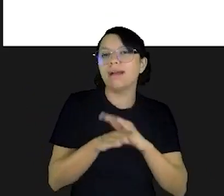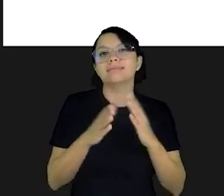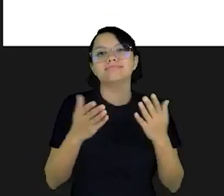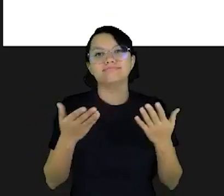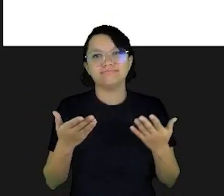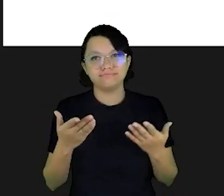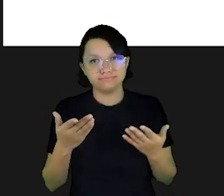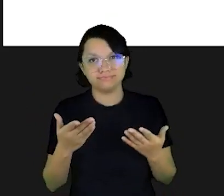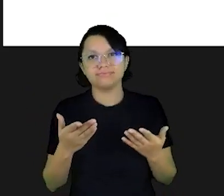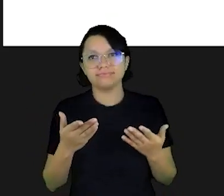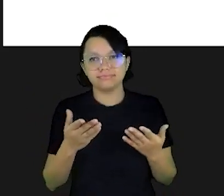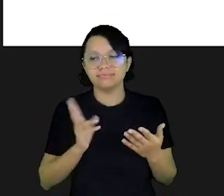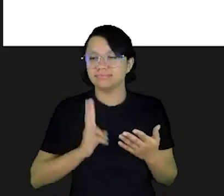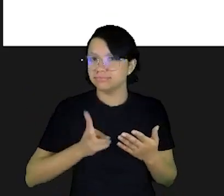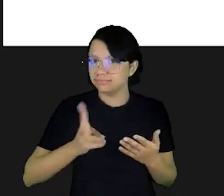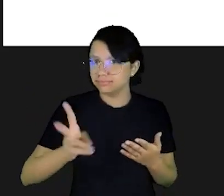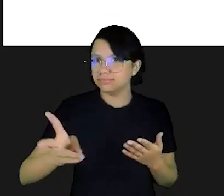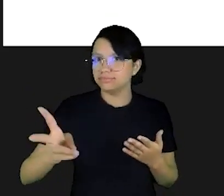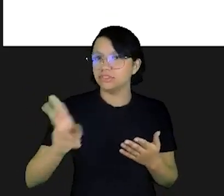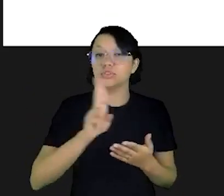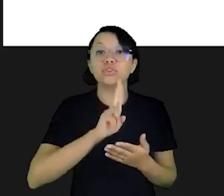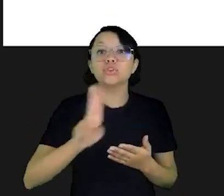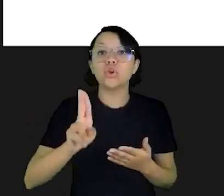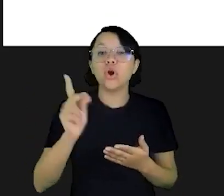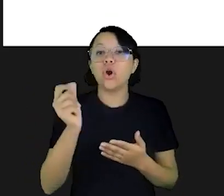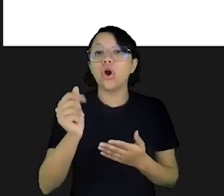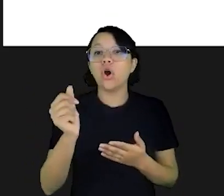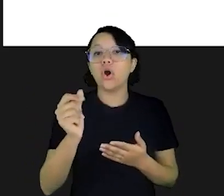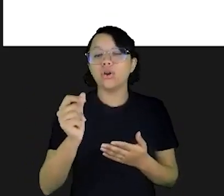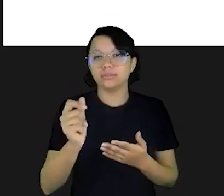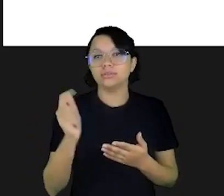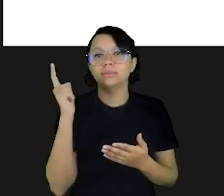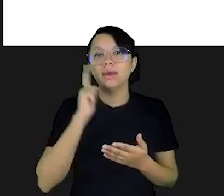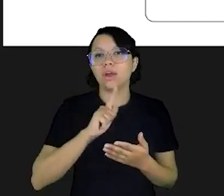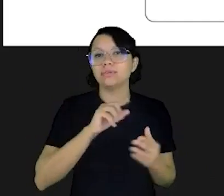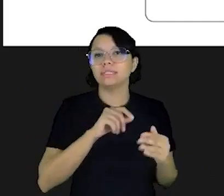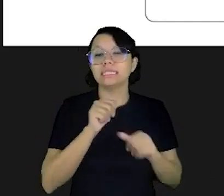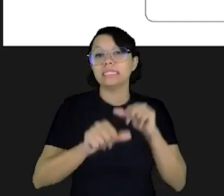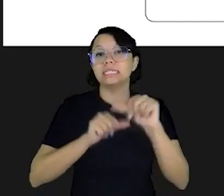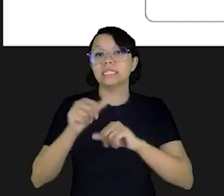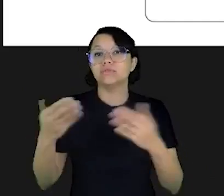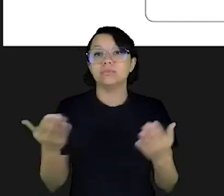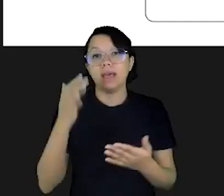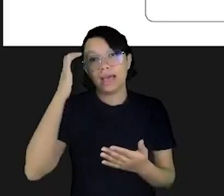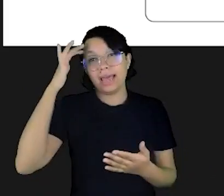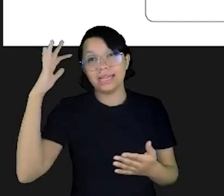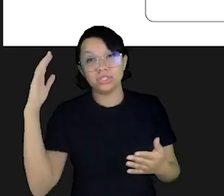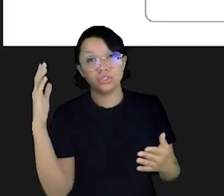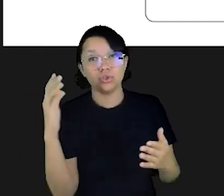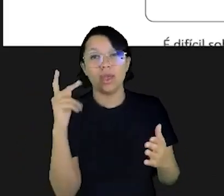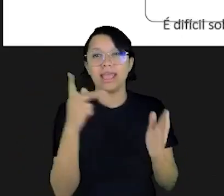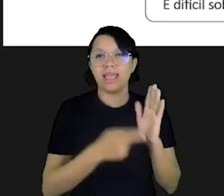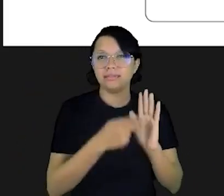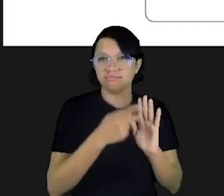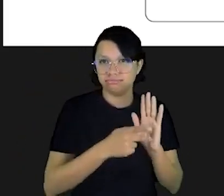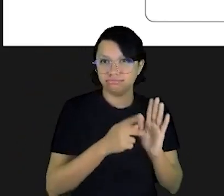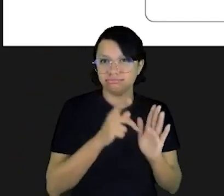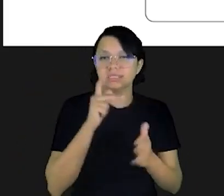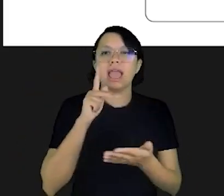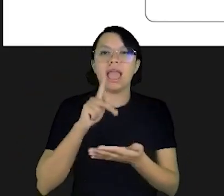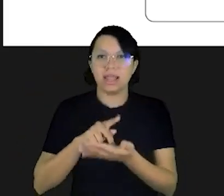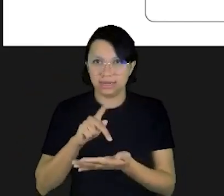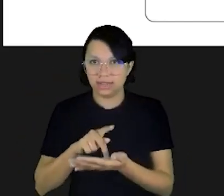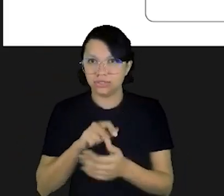guardando, paulatinamente, dando nome ao seu dinheiro para que você consiga transformar esse sonho em realidade. Agora, o que é muito